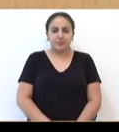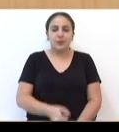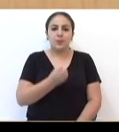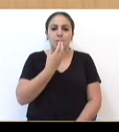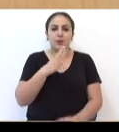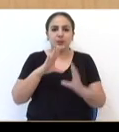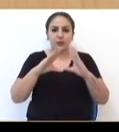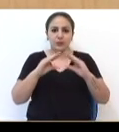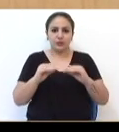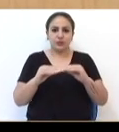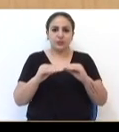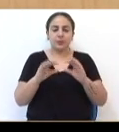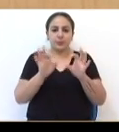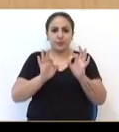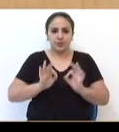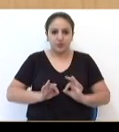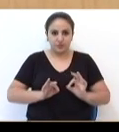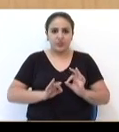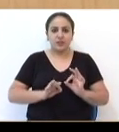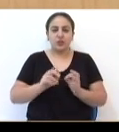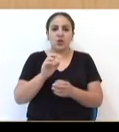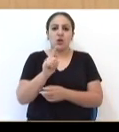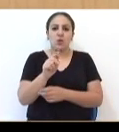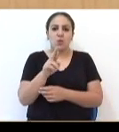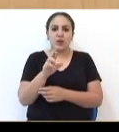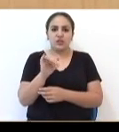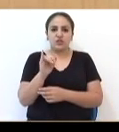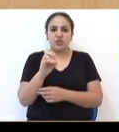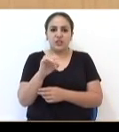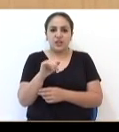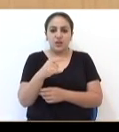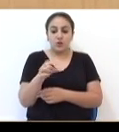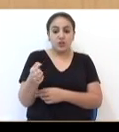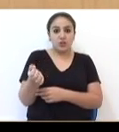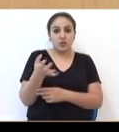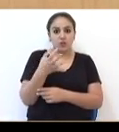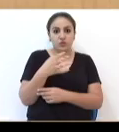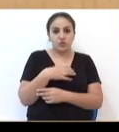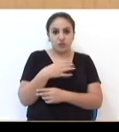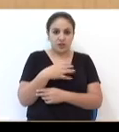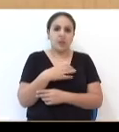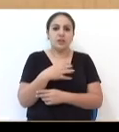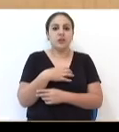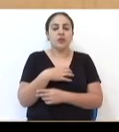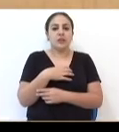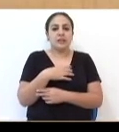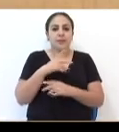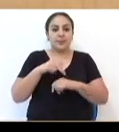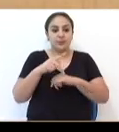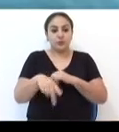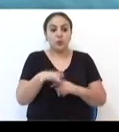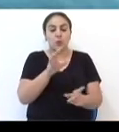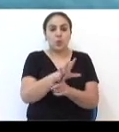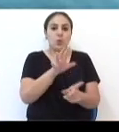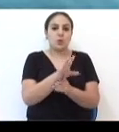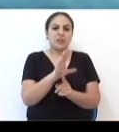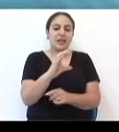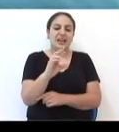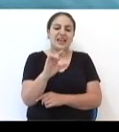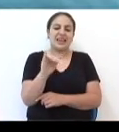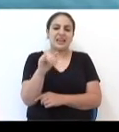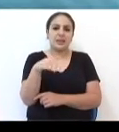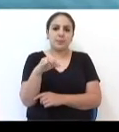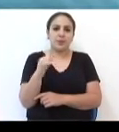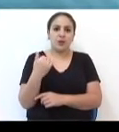Boa noite. Projeto Guardião é a nova arma de passo fundo contra a criminalidade. Hoje